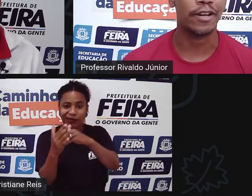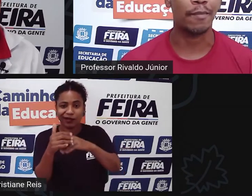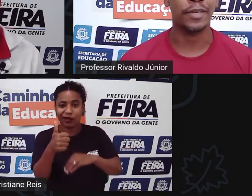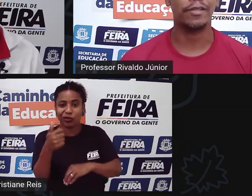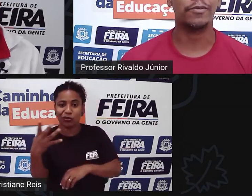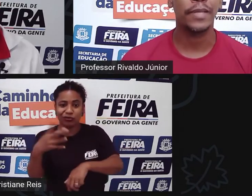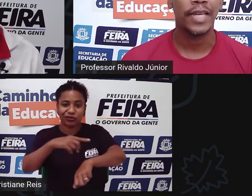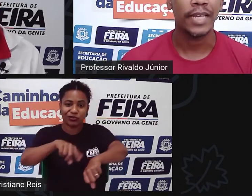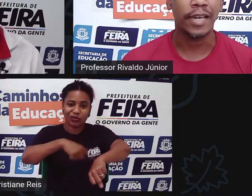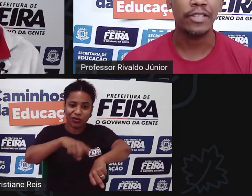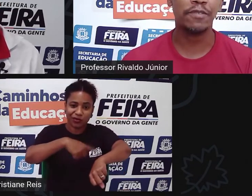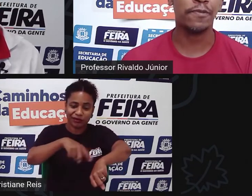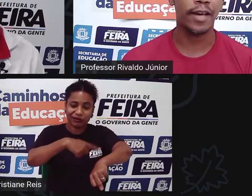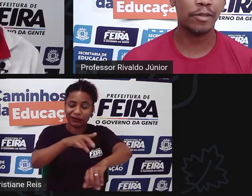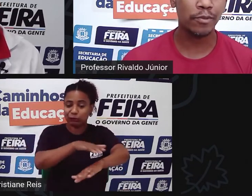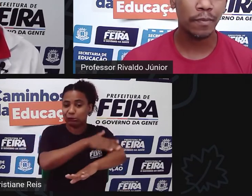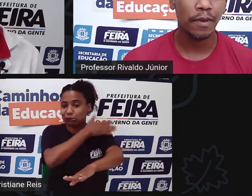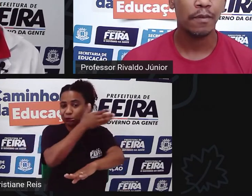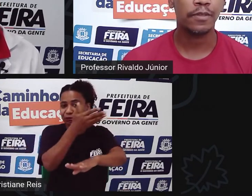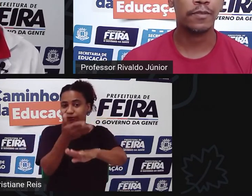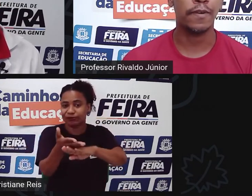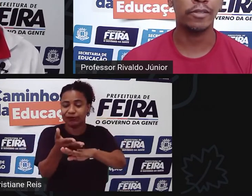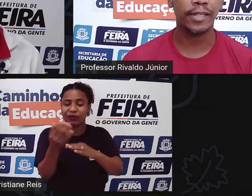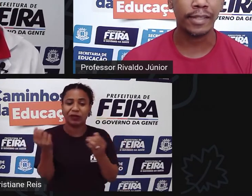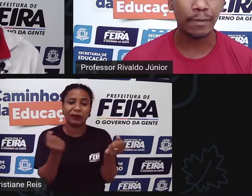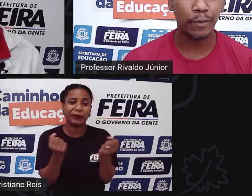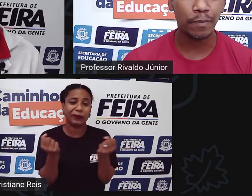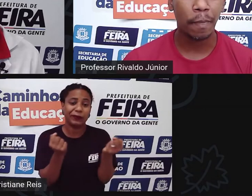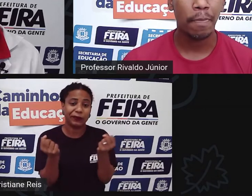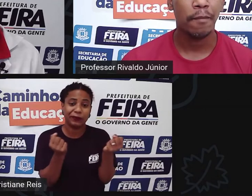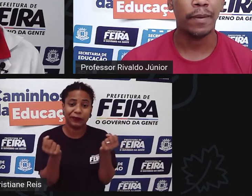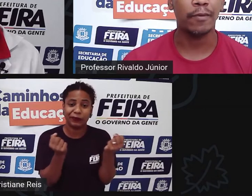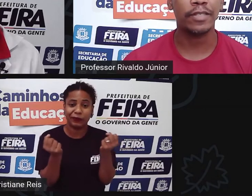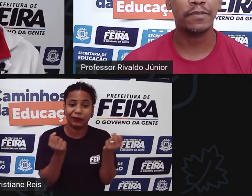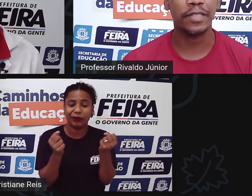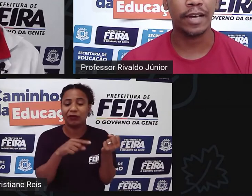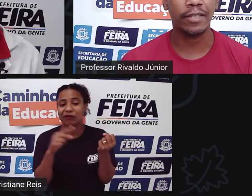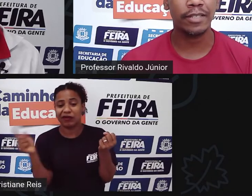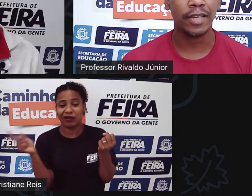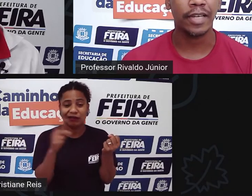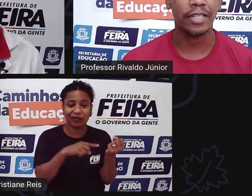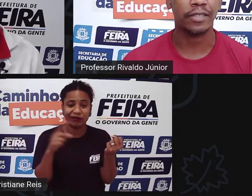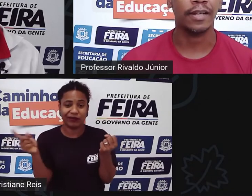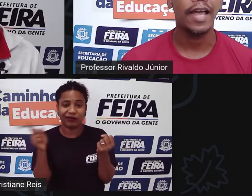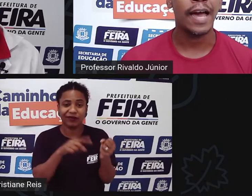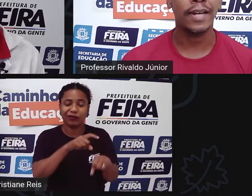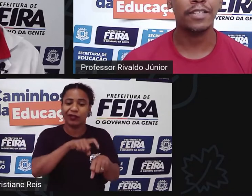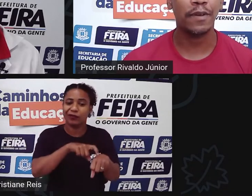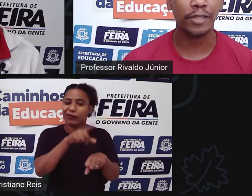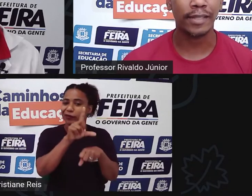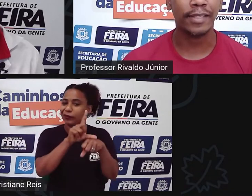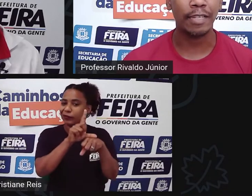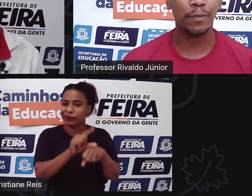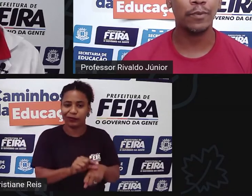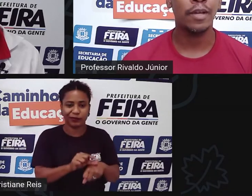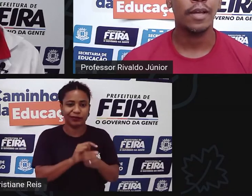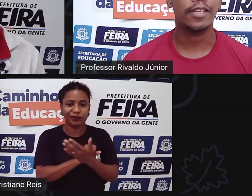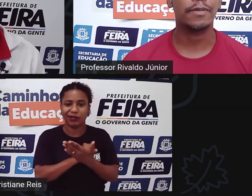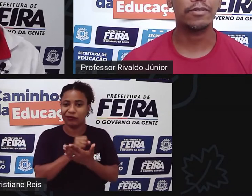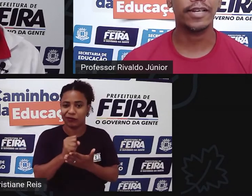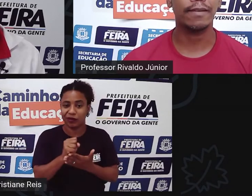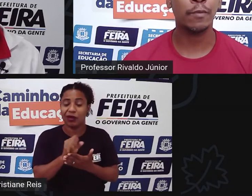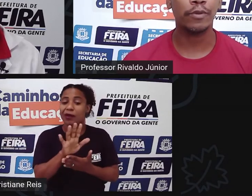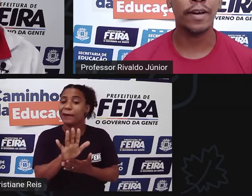o deslocamento. E aí, de fato, falta tempo para uma atividade extra. Além de faltar tempo,